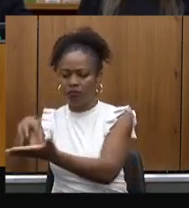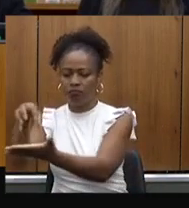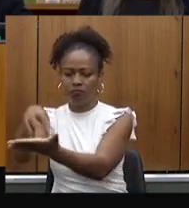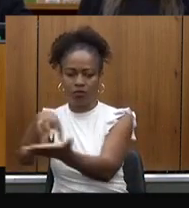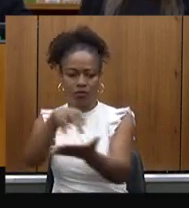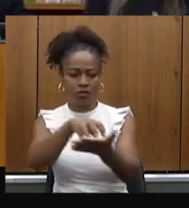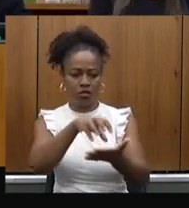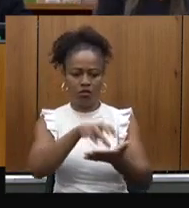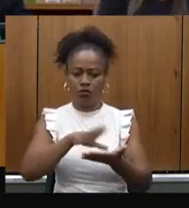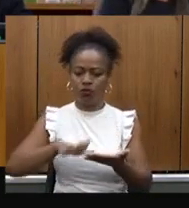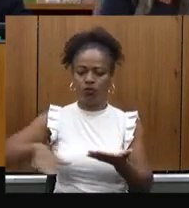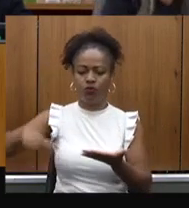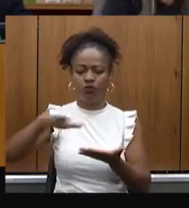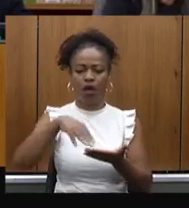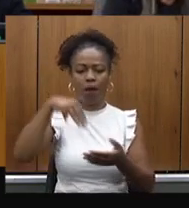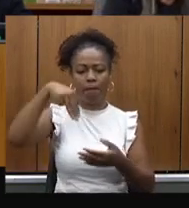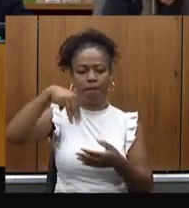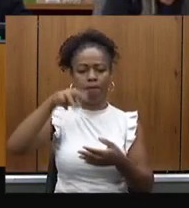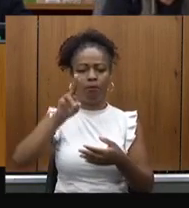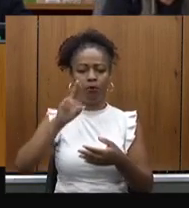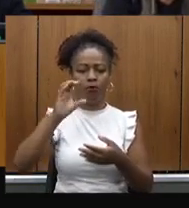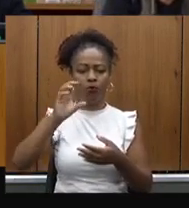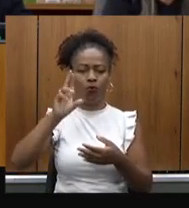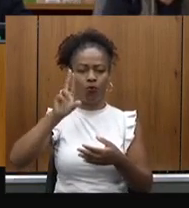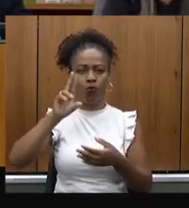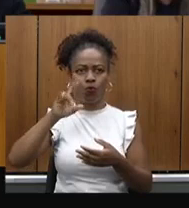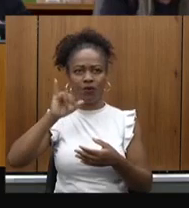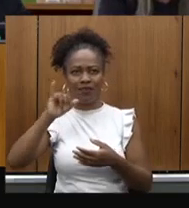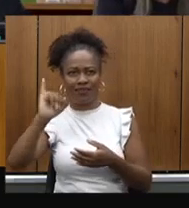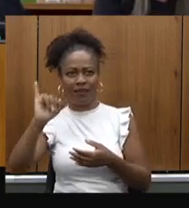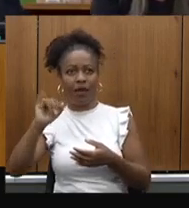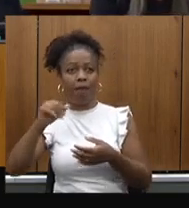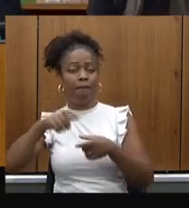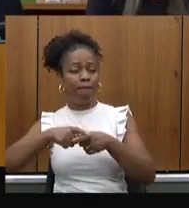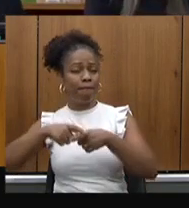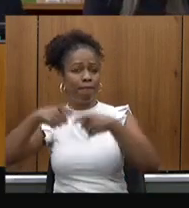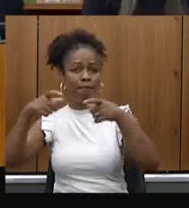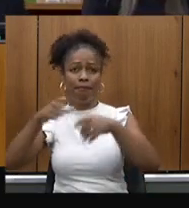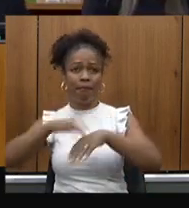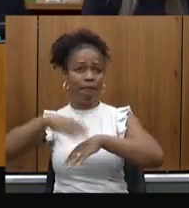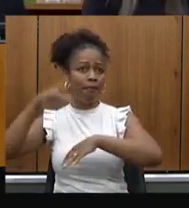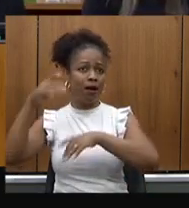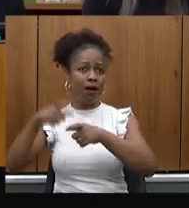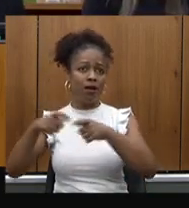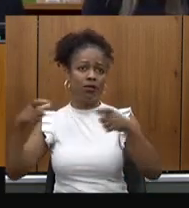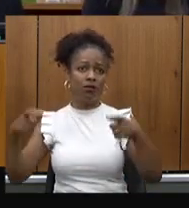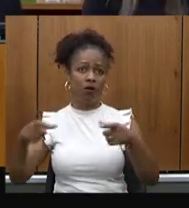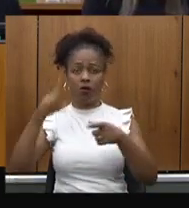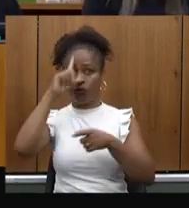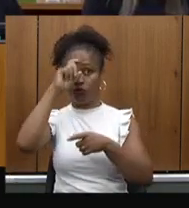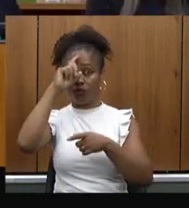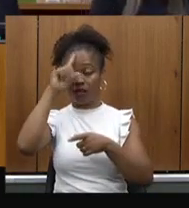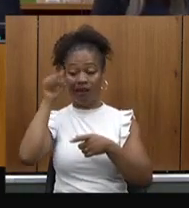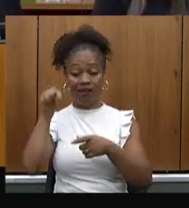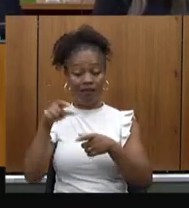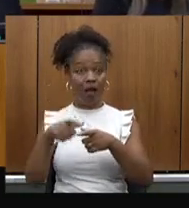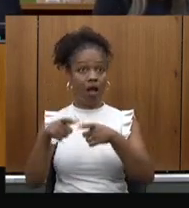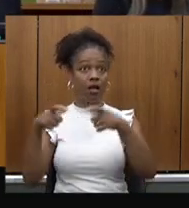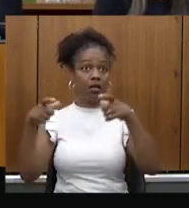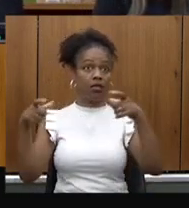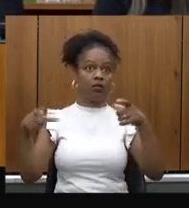especialmente o destaco do Mucuri, Teoflotone, o maior hospital, mais de 400 leitos, será um grande hospital, o maior hospital